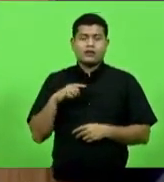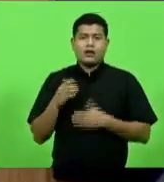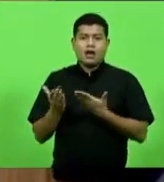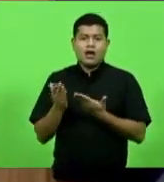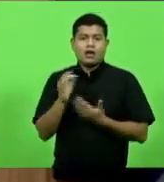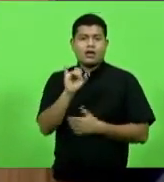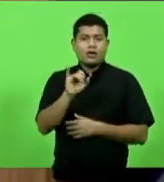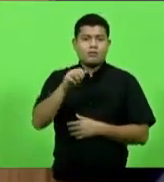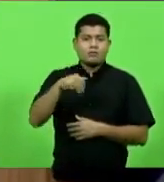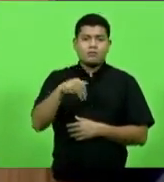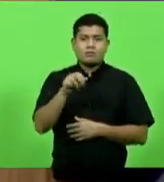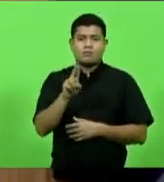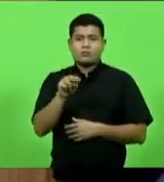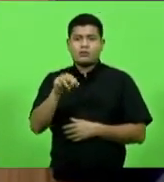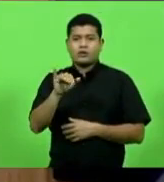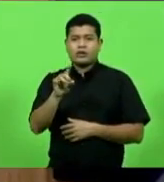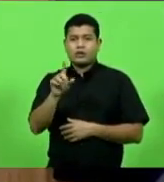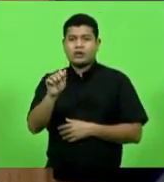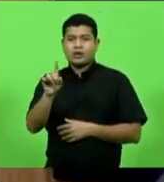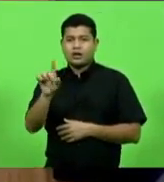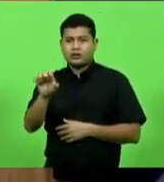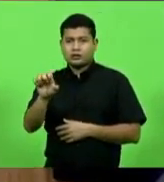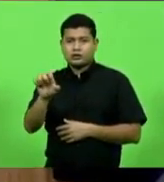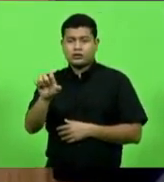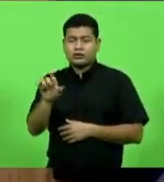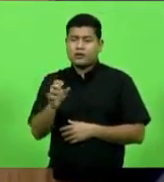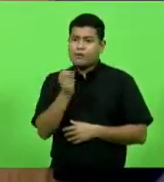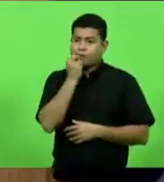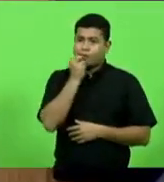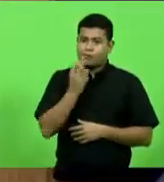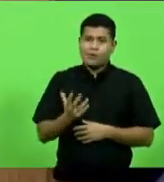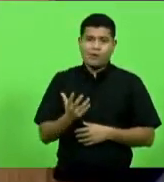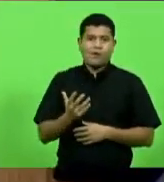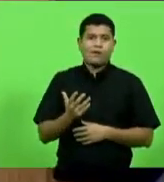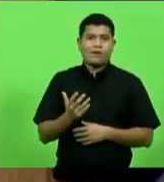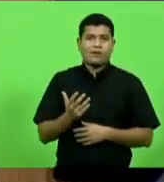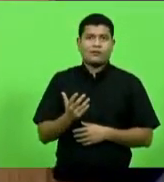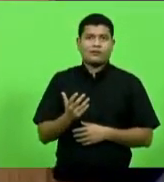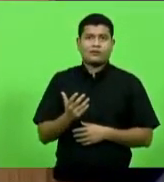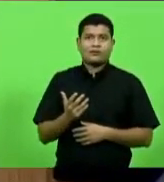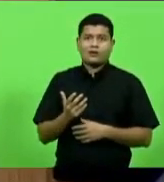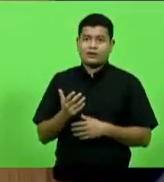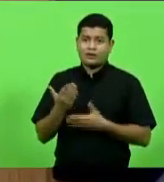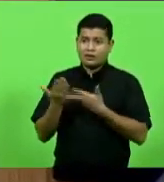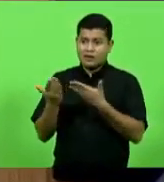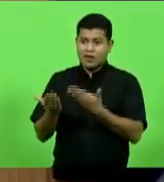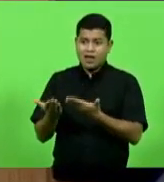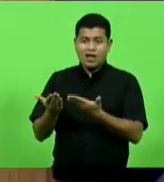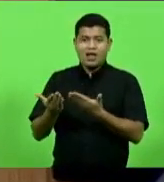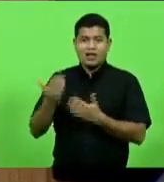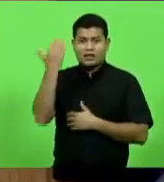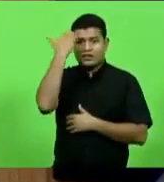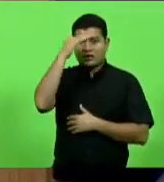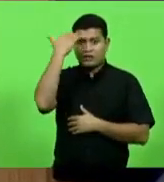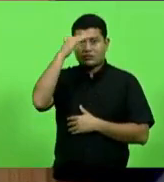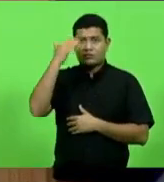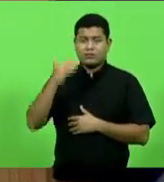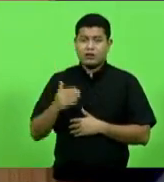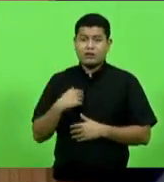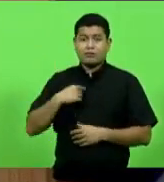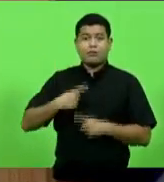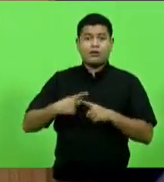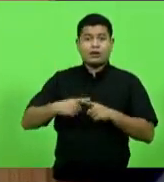Hoje, que bom que esse entendimento imperou. A decisão da